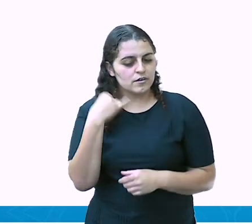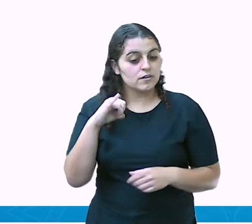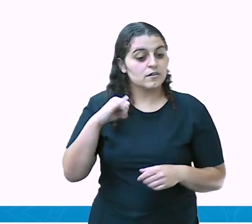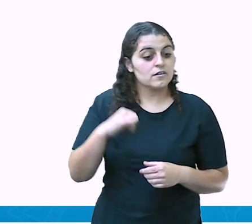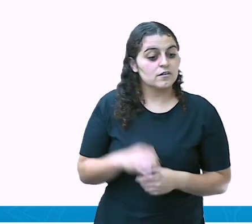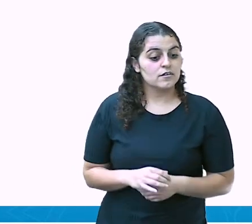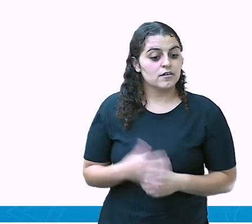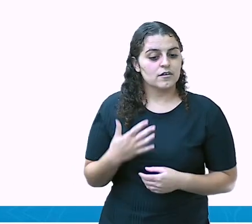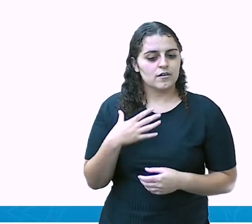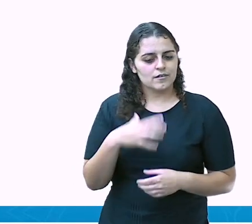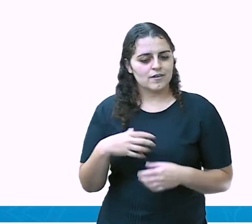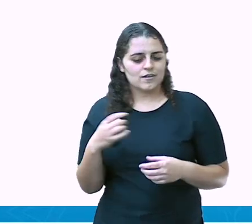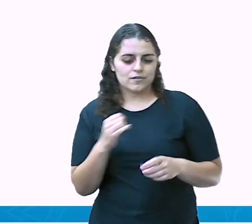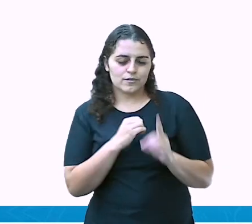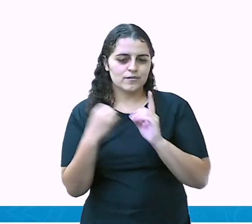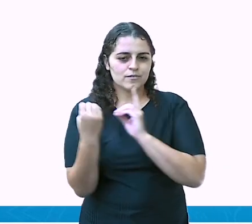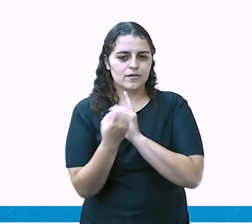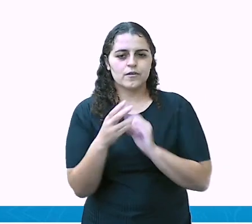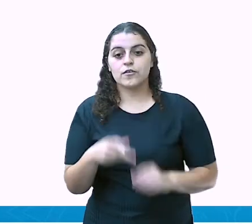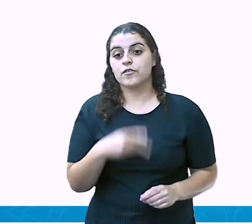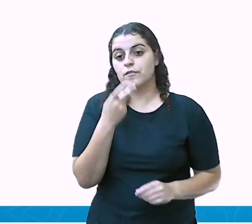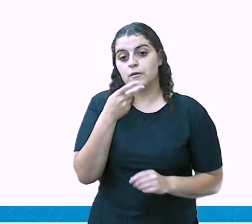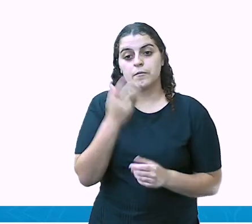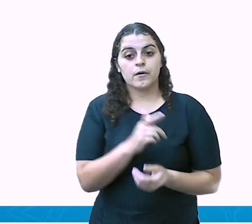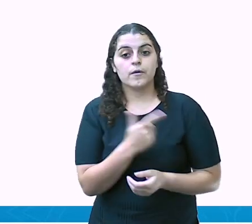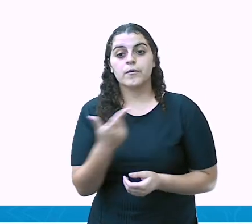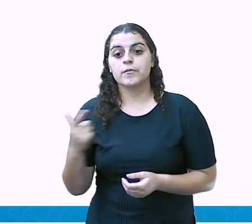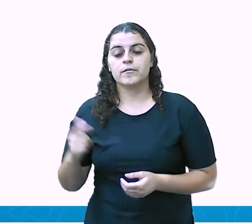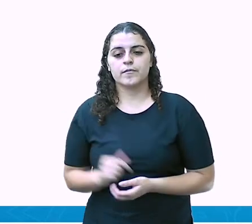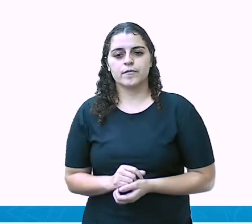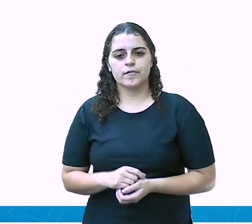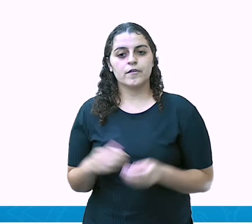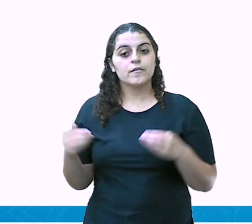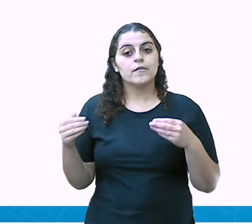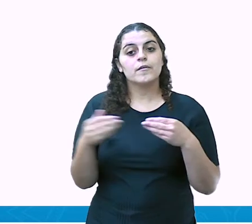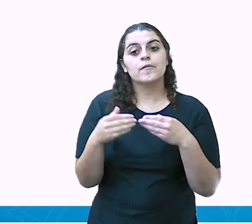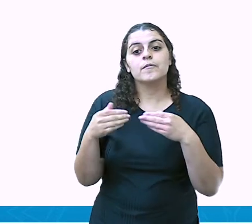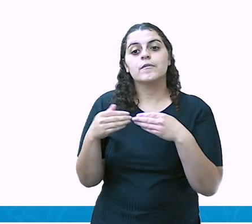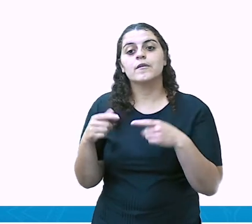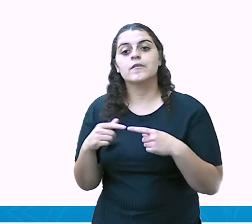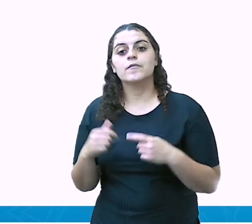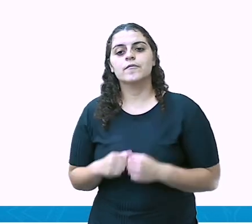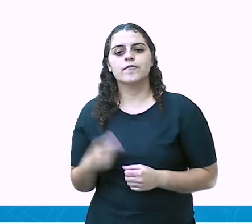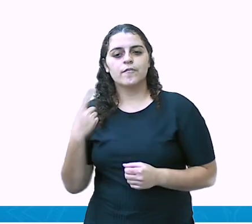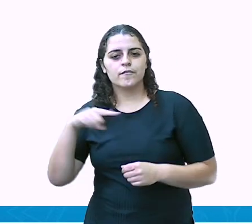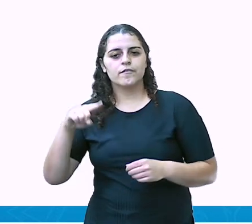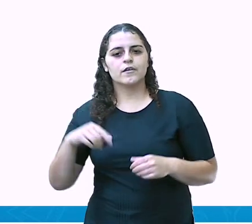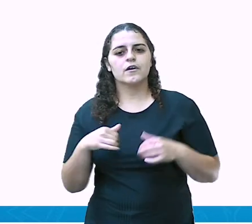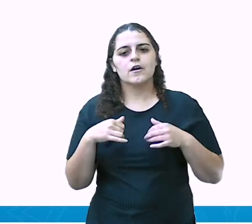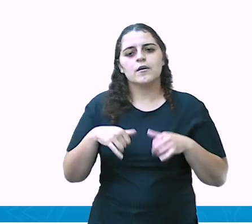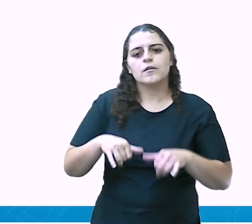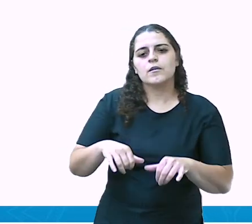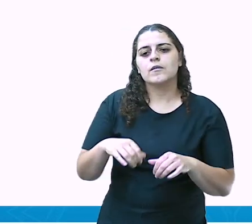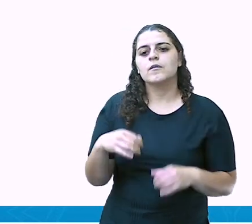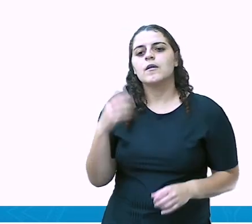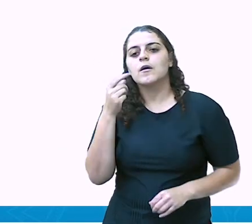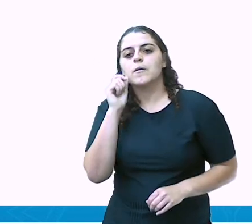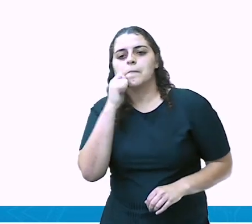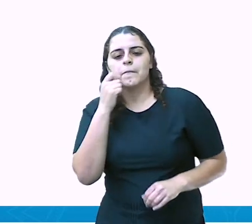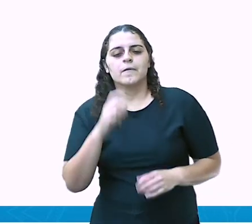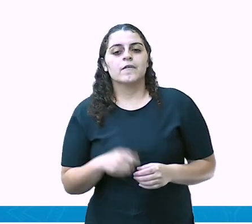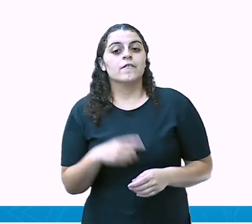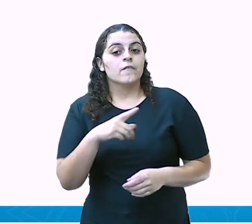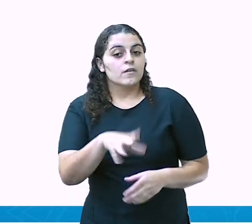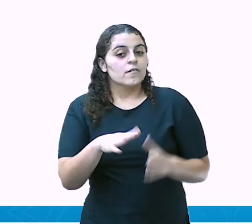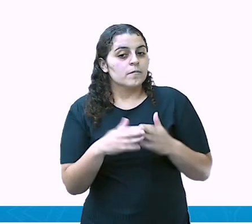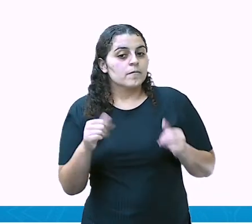interação social que ela tiver, seja verbal ou não. Vocês combinaram, vamos à padaria hoje e você vai pedir quatro pães